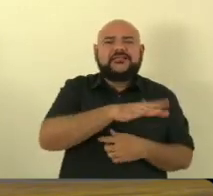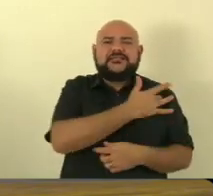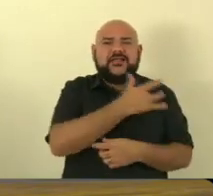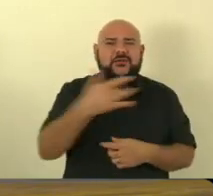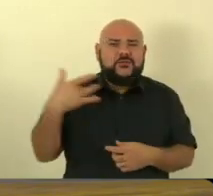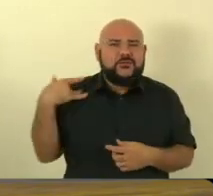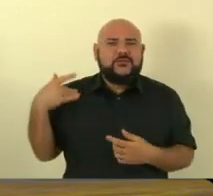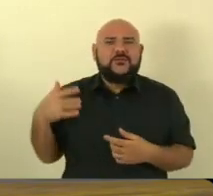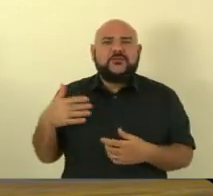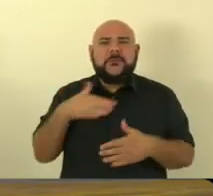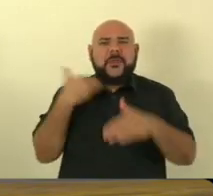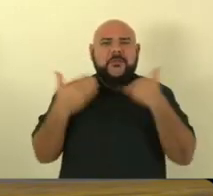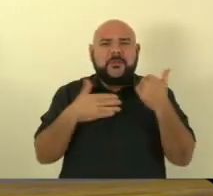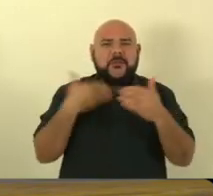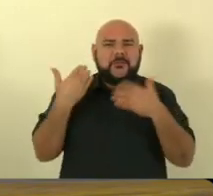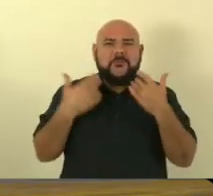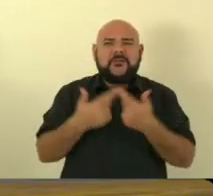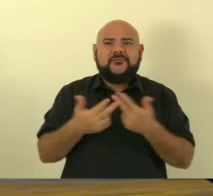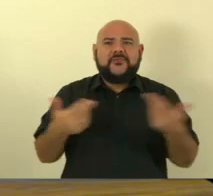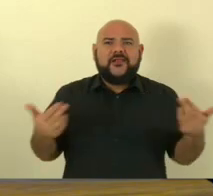mas nós tivemos também